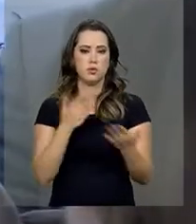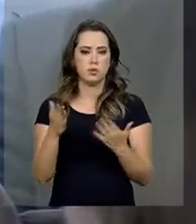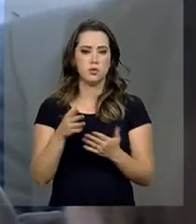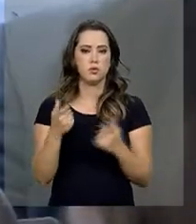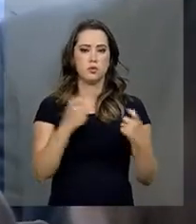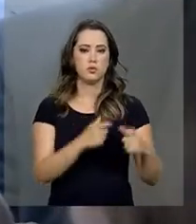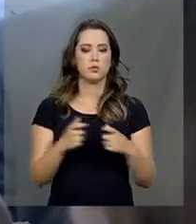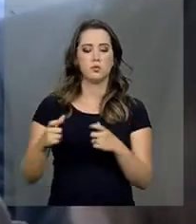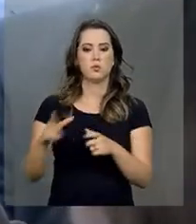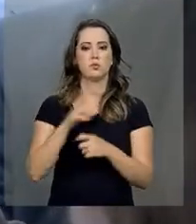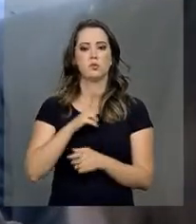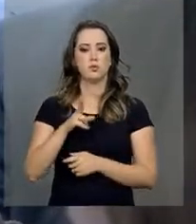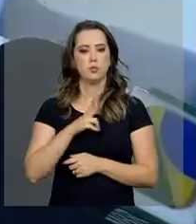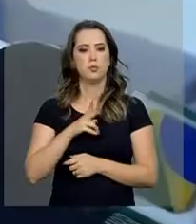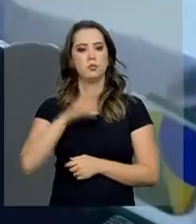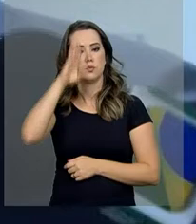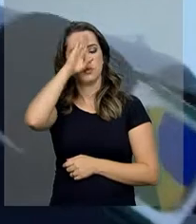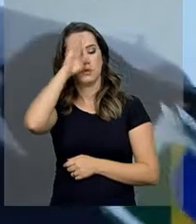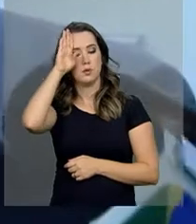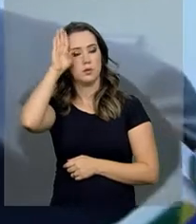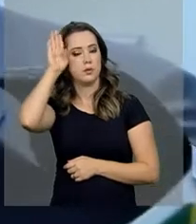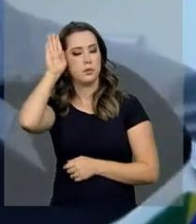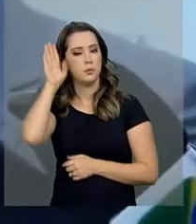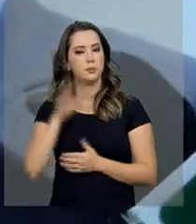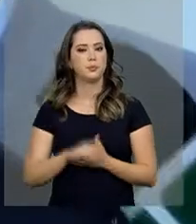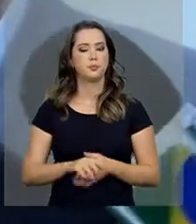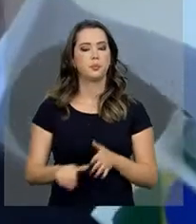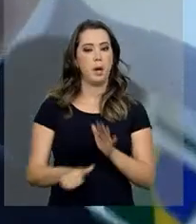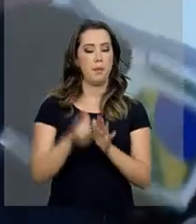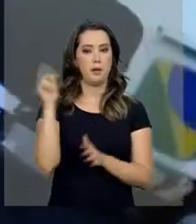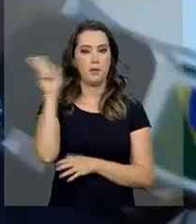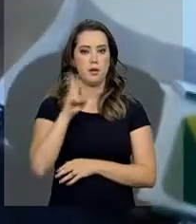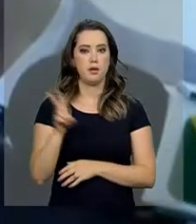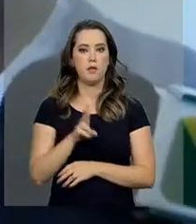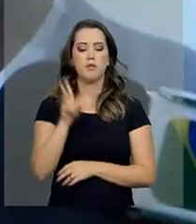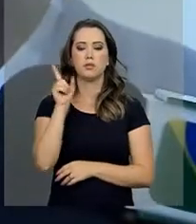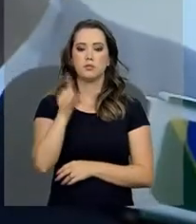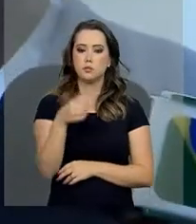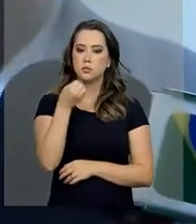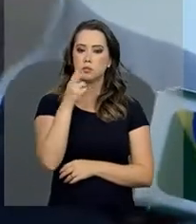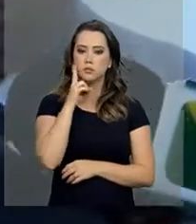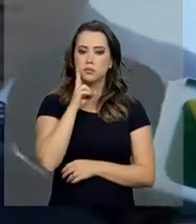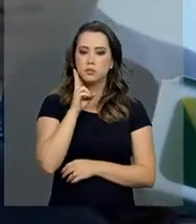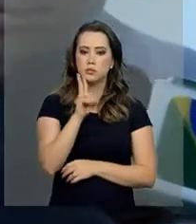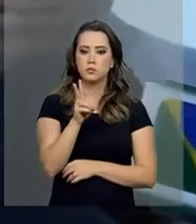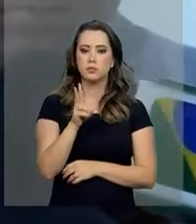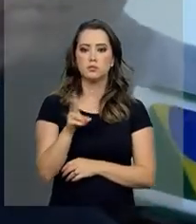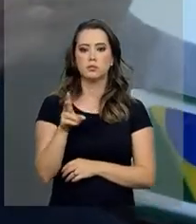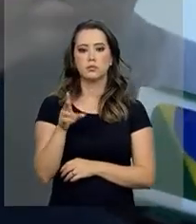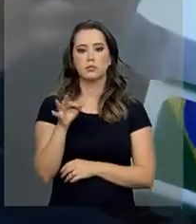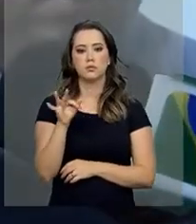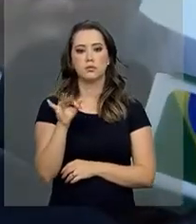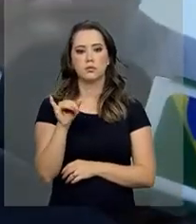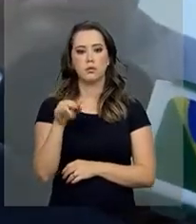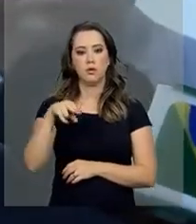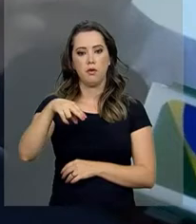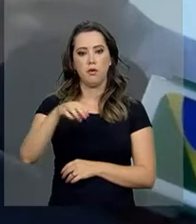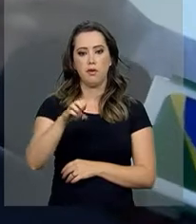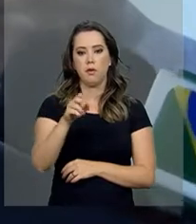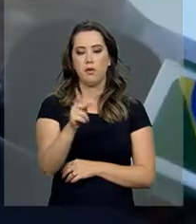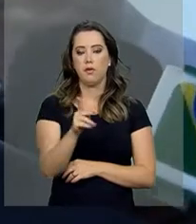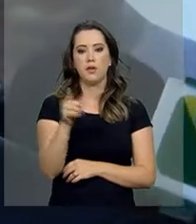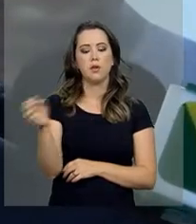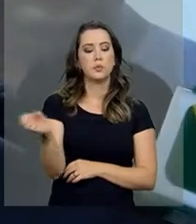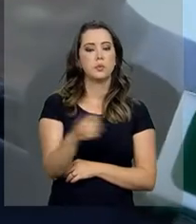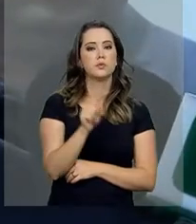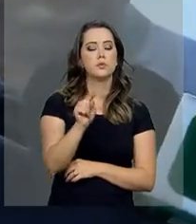instituições privadas de ensino superior. Pela primeira vez e de forma muito interessante, a FINEP e o MCTIC trazem essa novidade, que